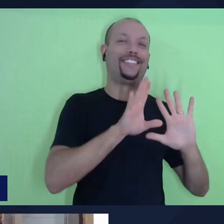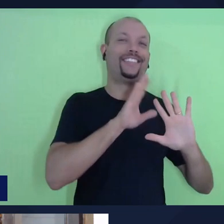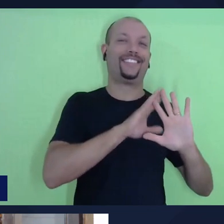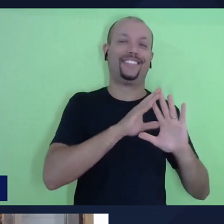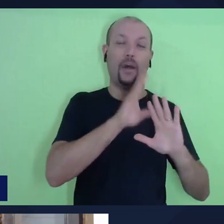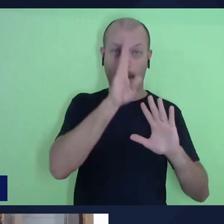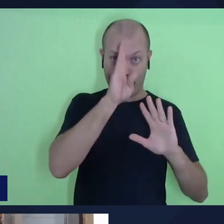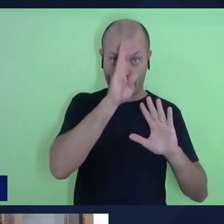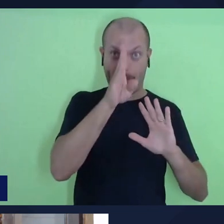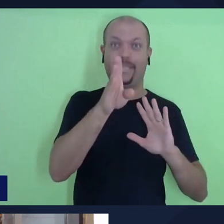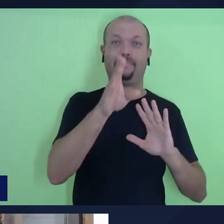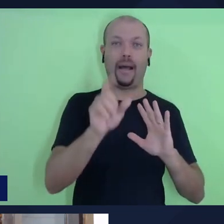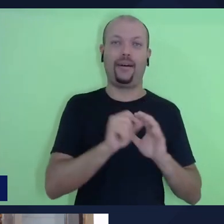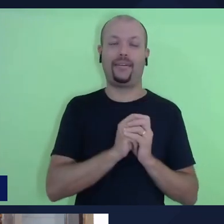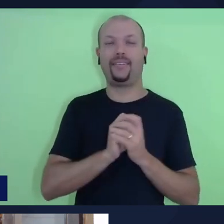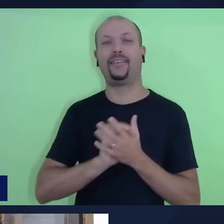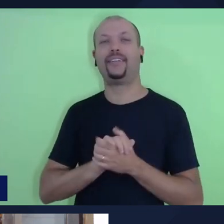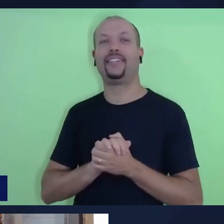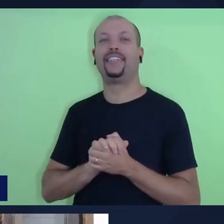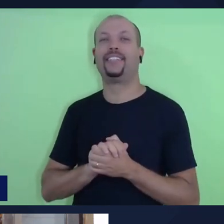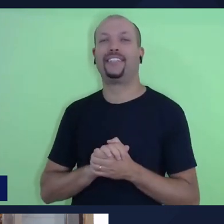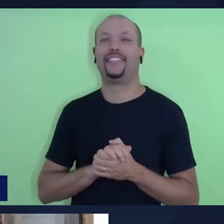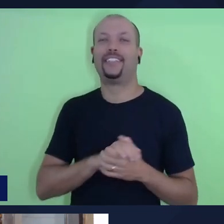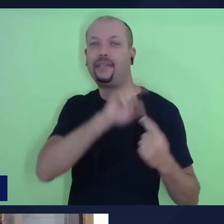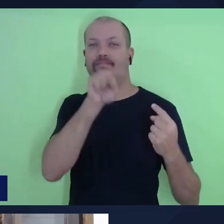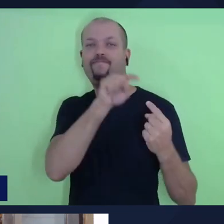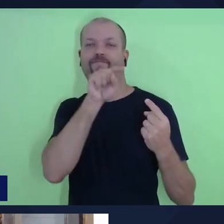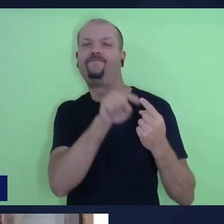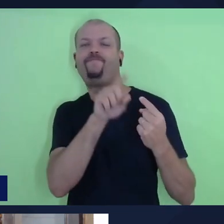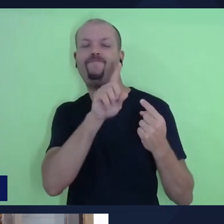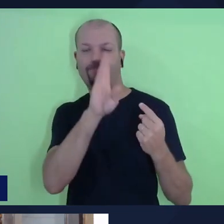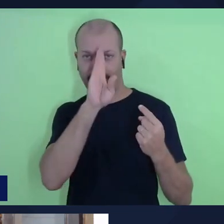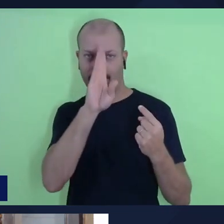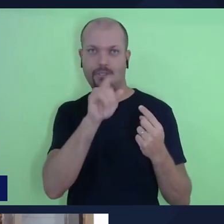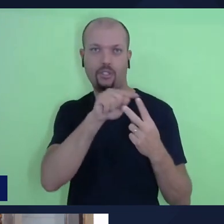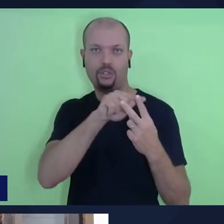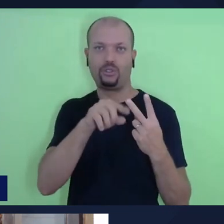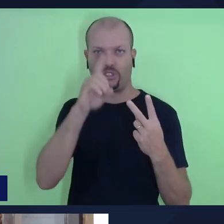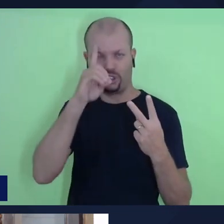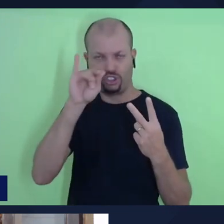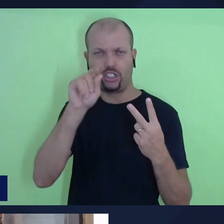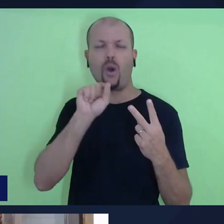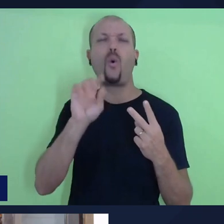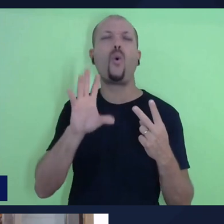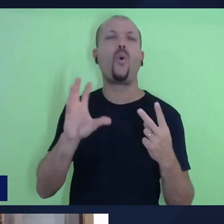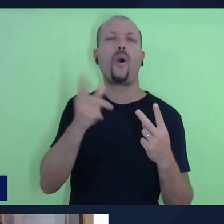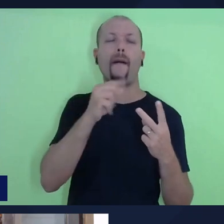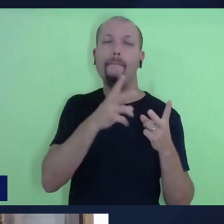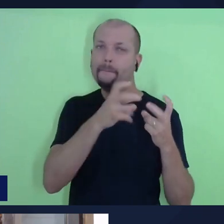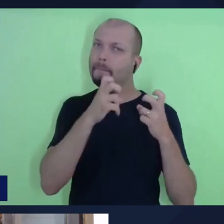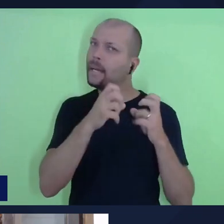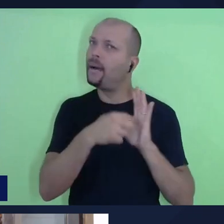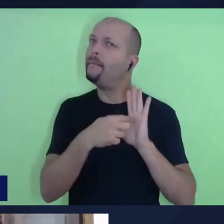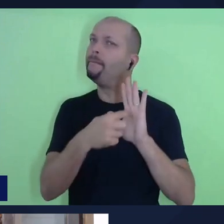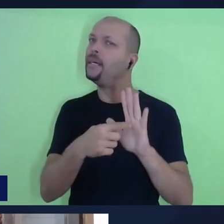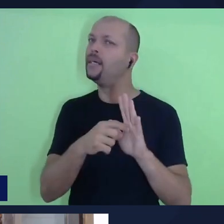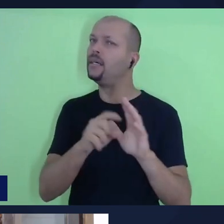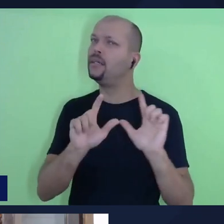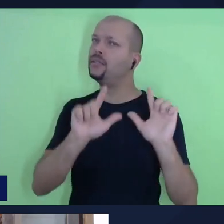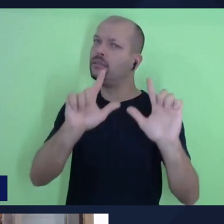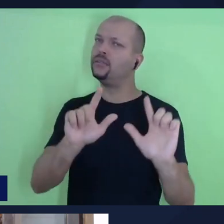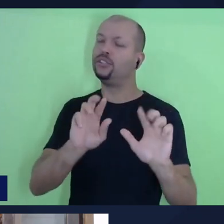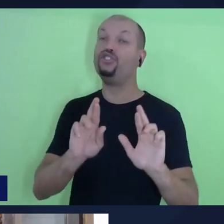centro desses dois dias, a gente vê uma nova apresentação, que é a